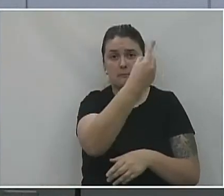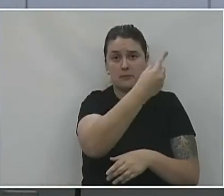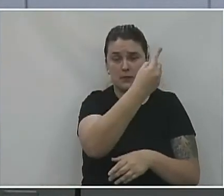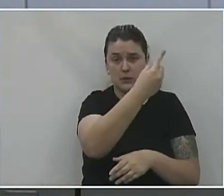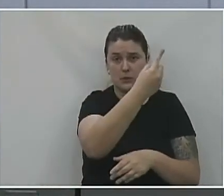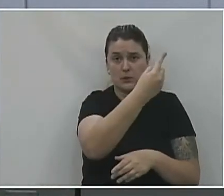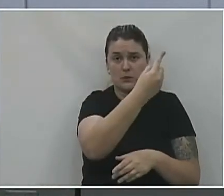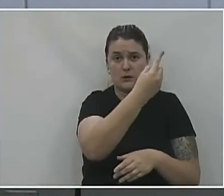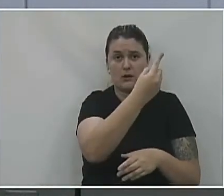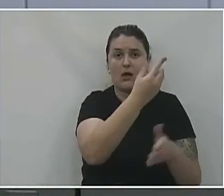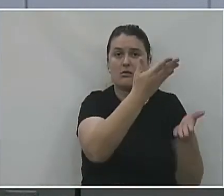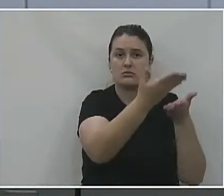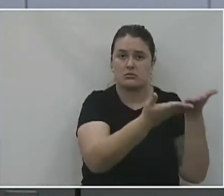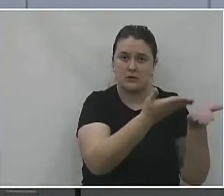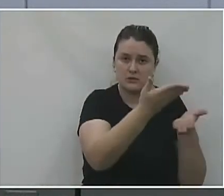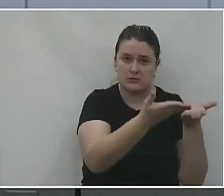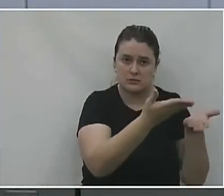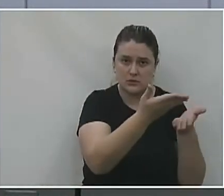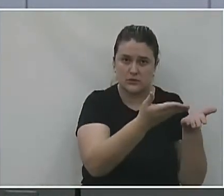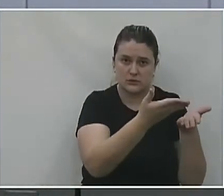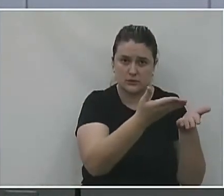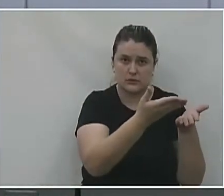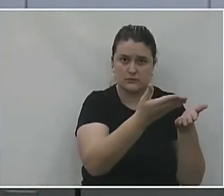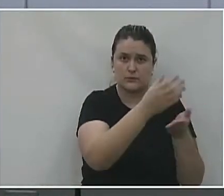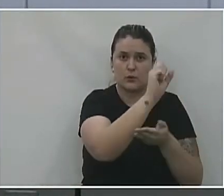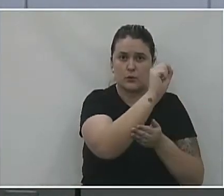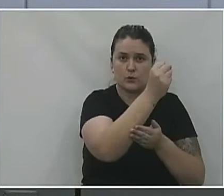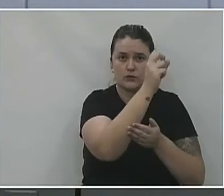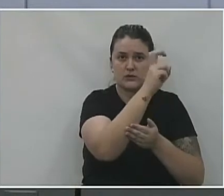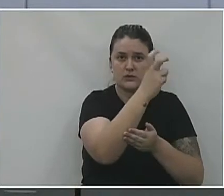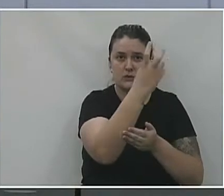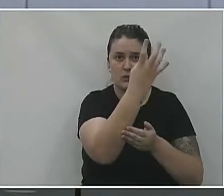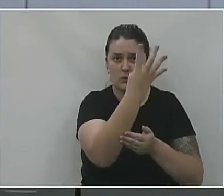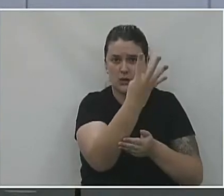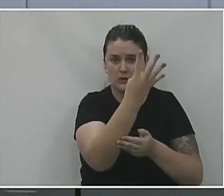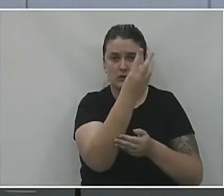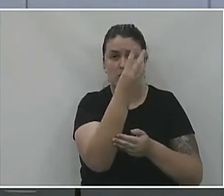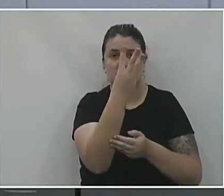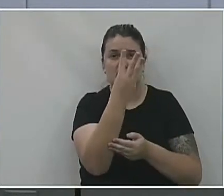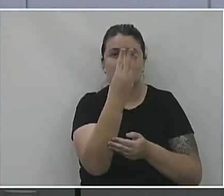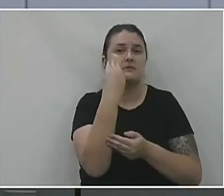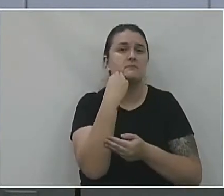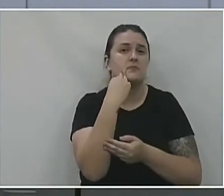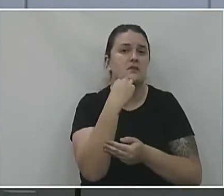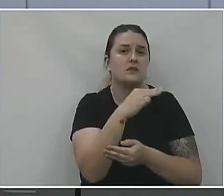para a atenção básica, que foi a fonte 854, que foi R$